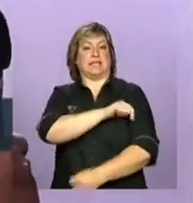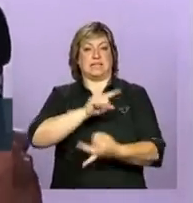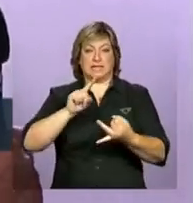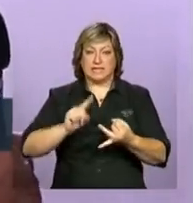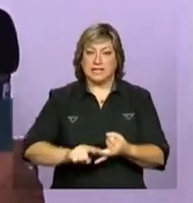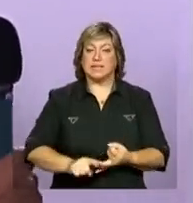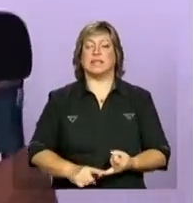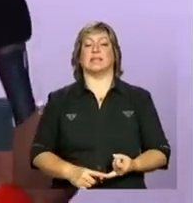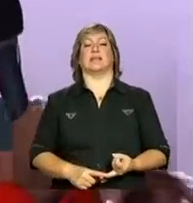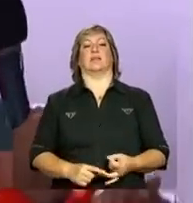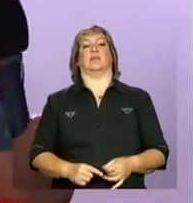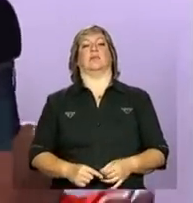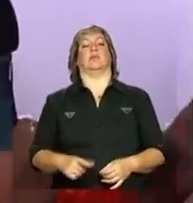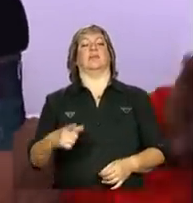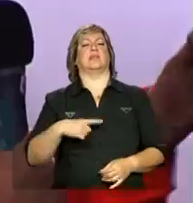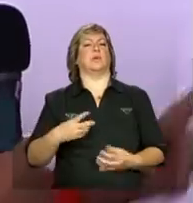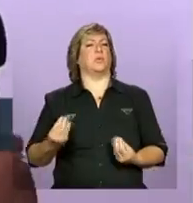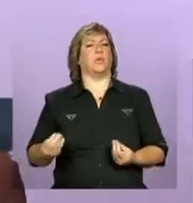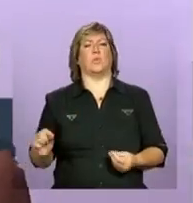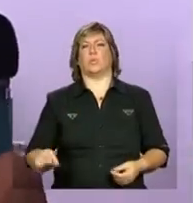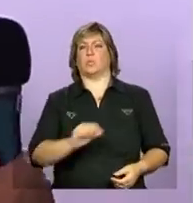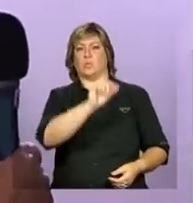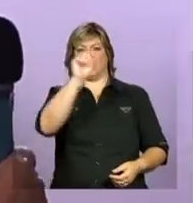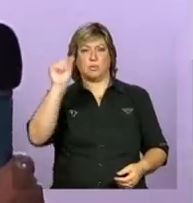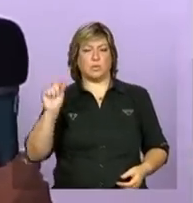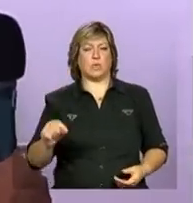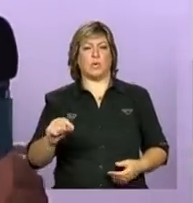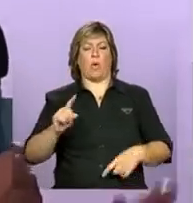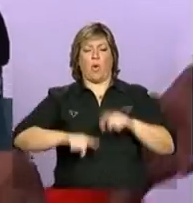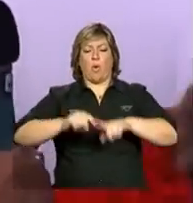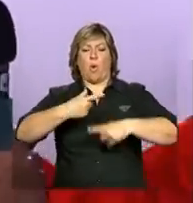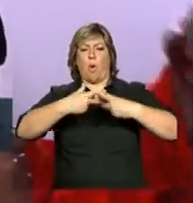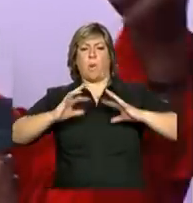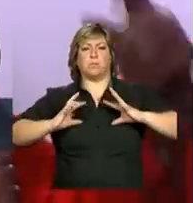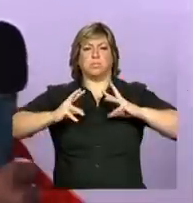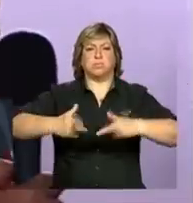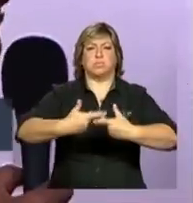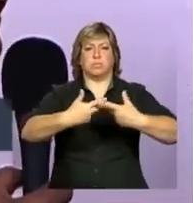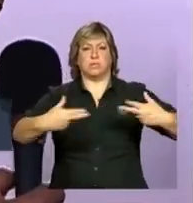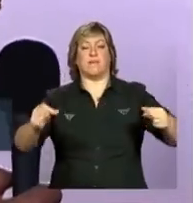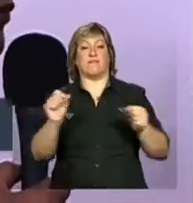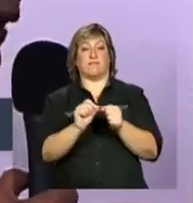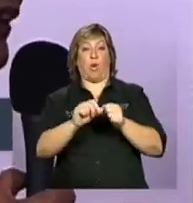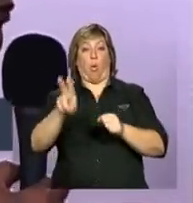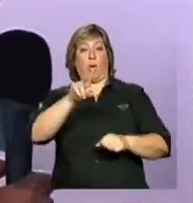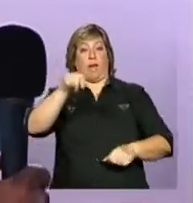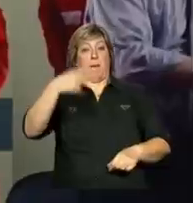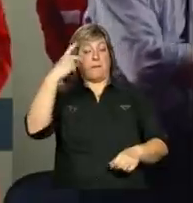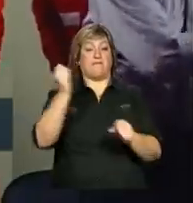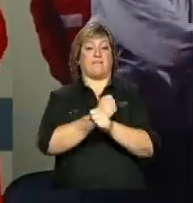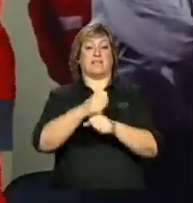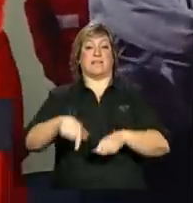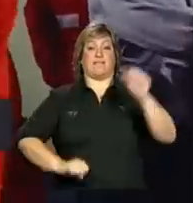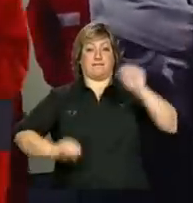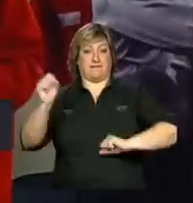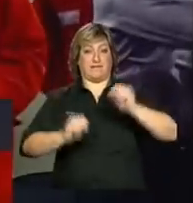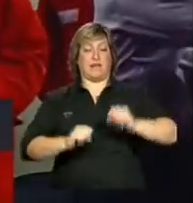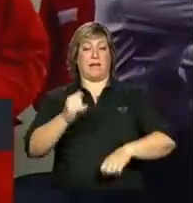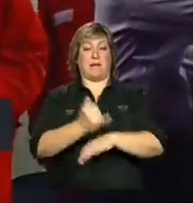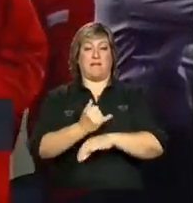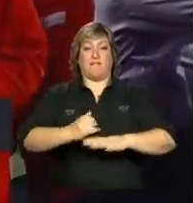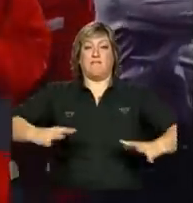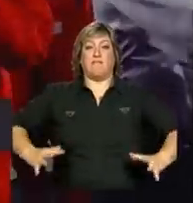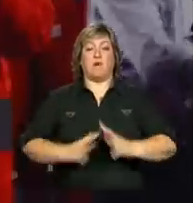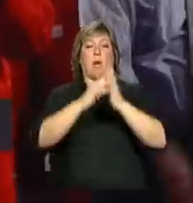Uma porção de equipamentos que se usa aqui para fazer as plataformas e os